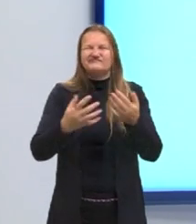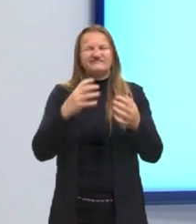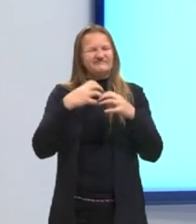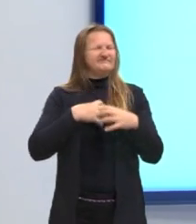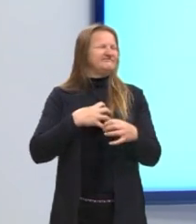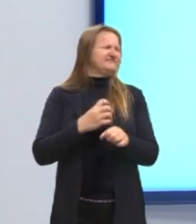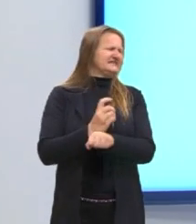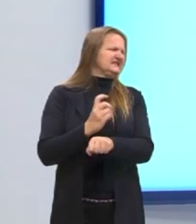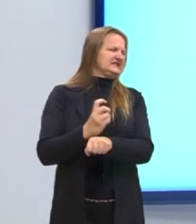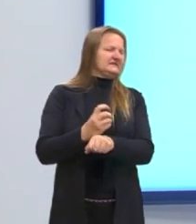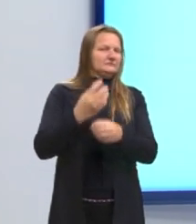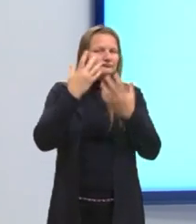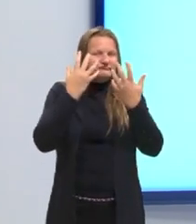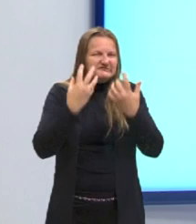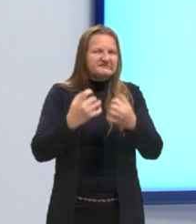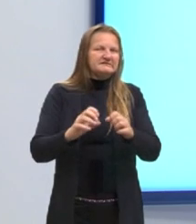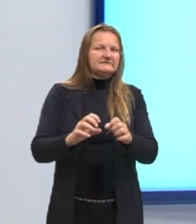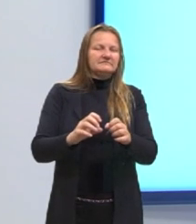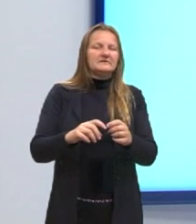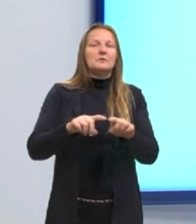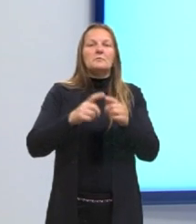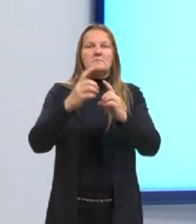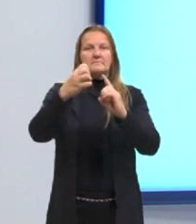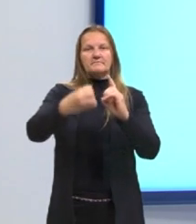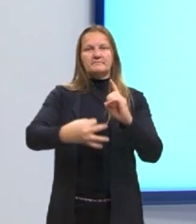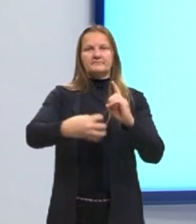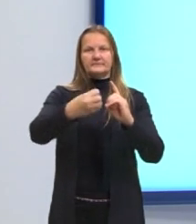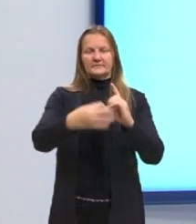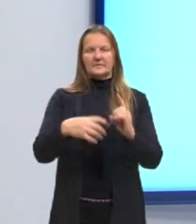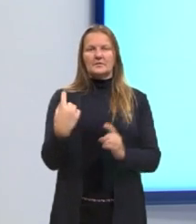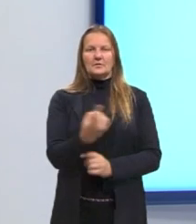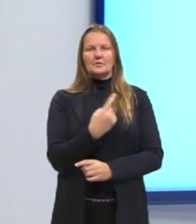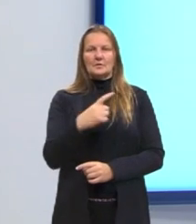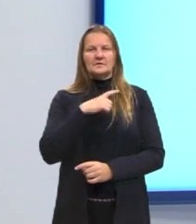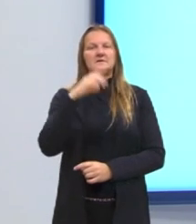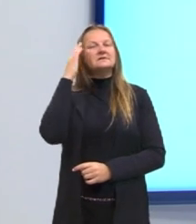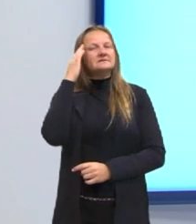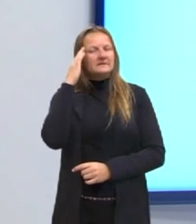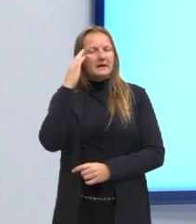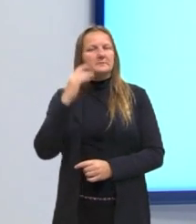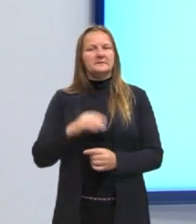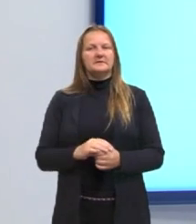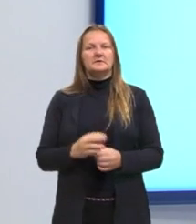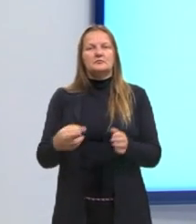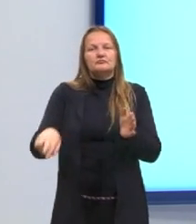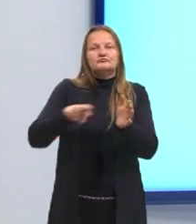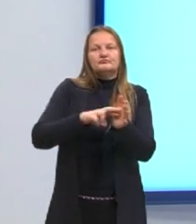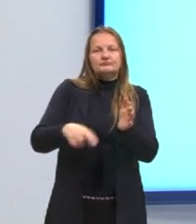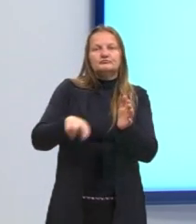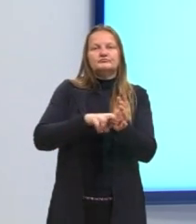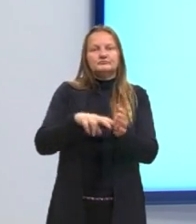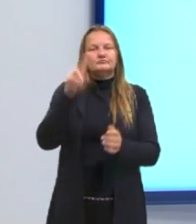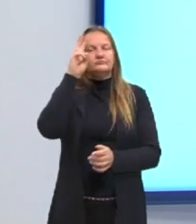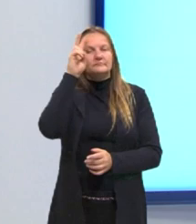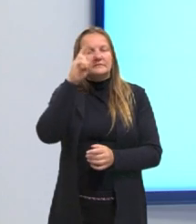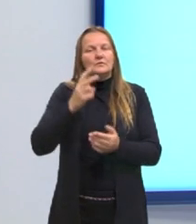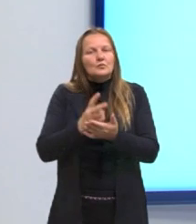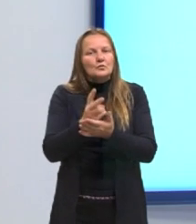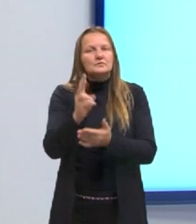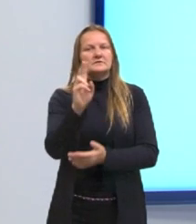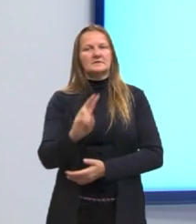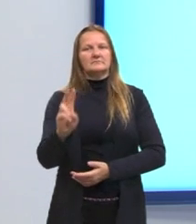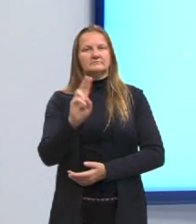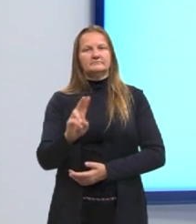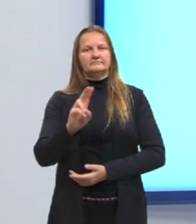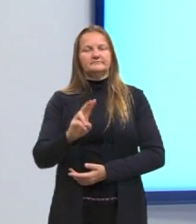está sendo lido. Beleza, essa definição nós já sabíamos, retomamos, lembramos e vamos sempre lembrar.